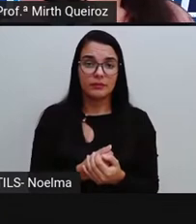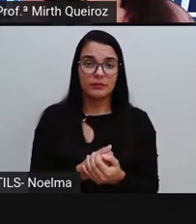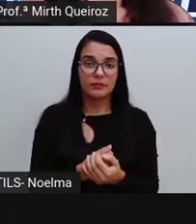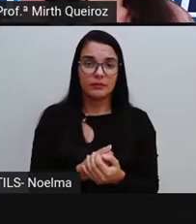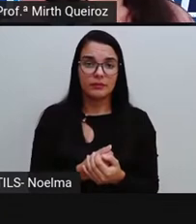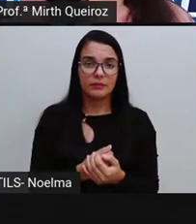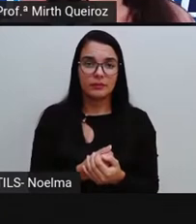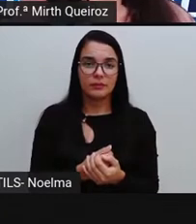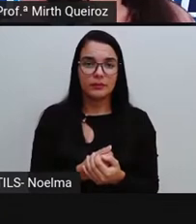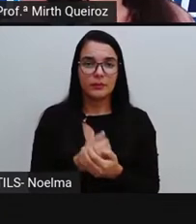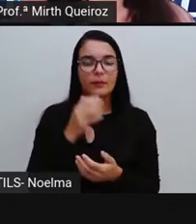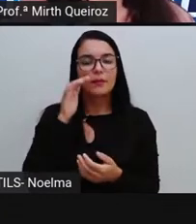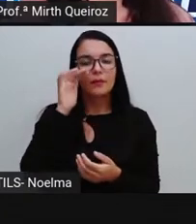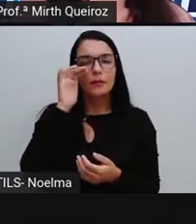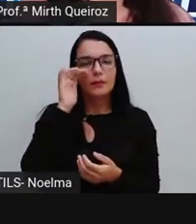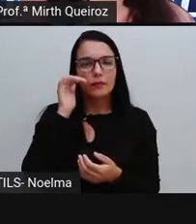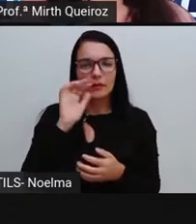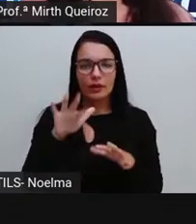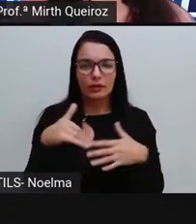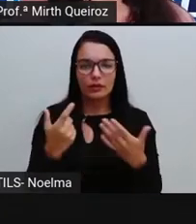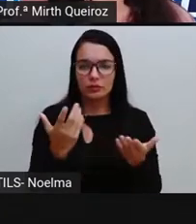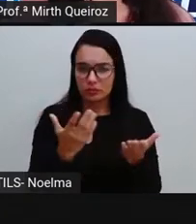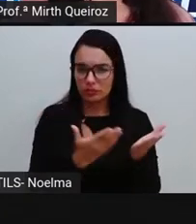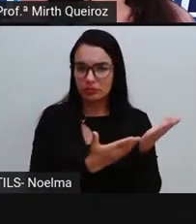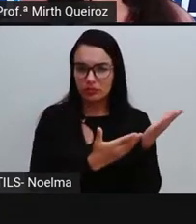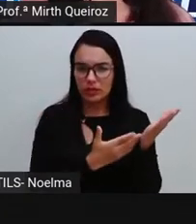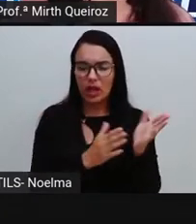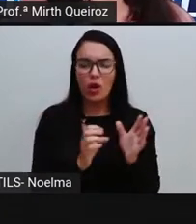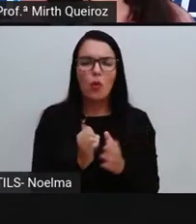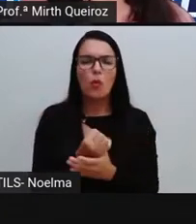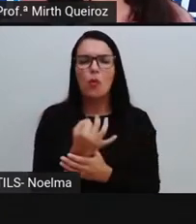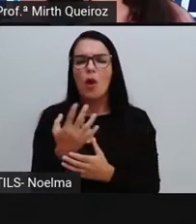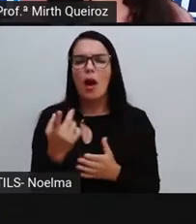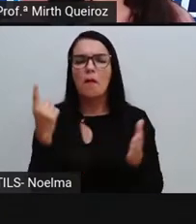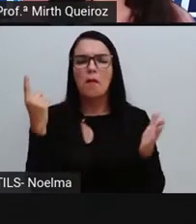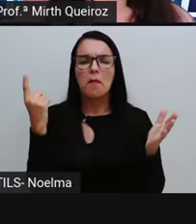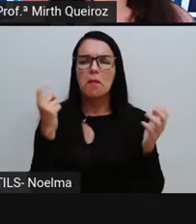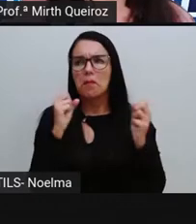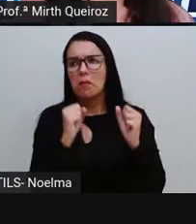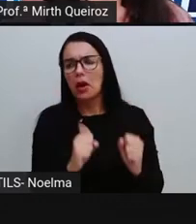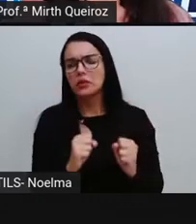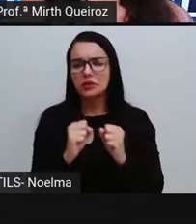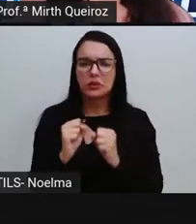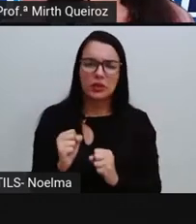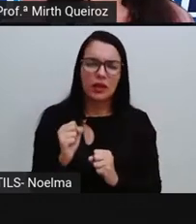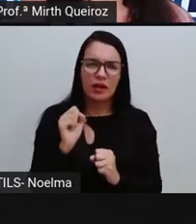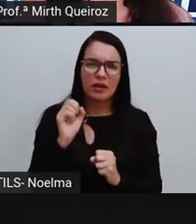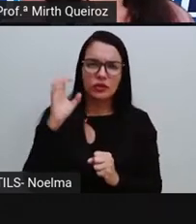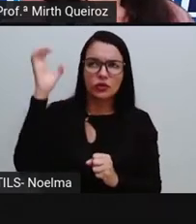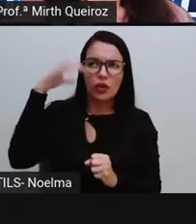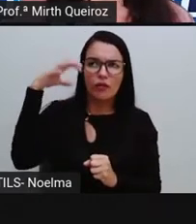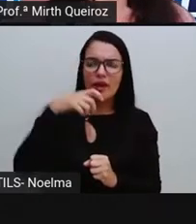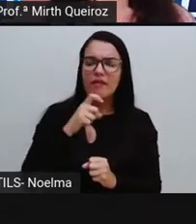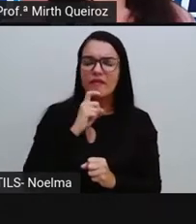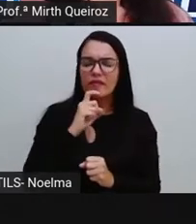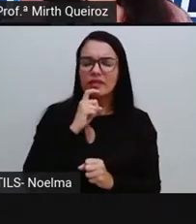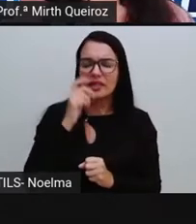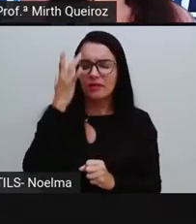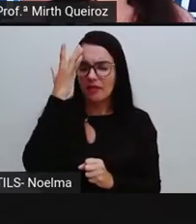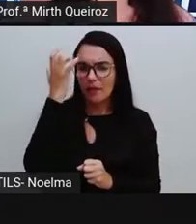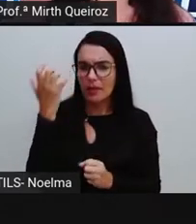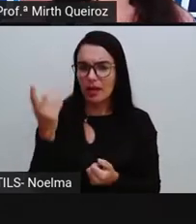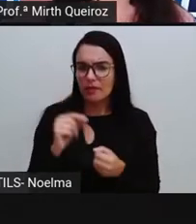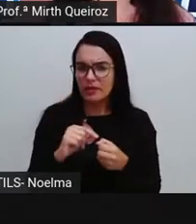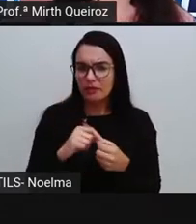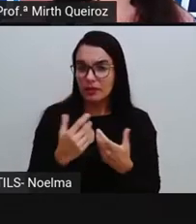falando sobre probabilidade. Então, quando a gente faz a pergunta, qual é a probabilidade de chover e de fazer frio amanhã? A gente está tentando